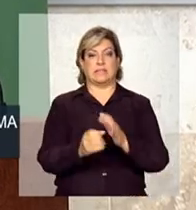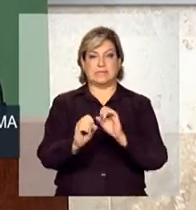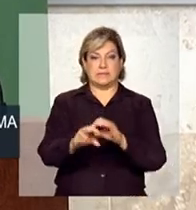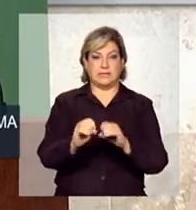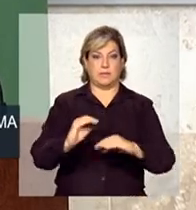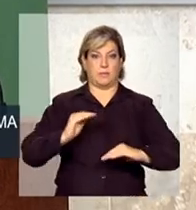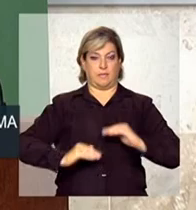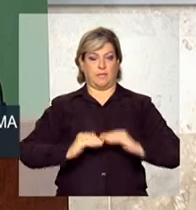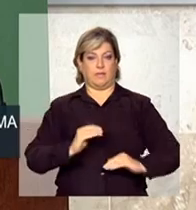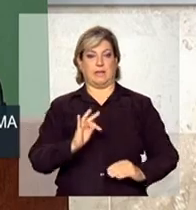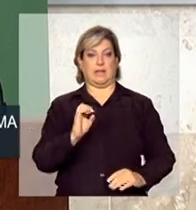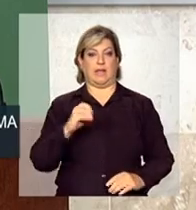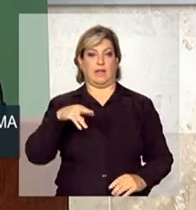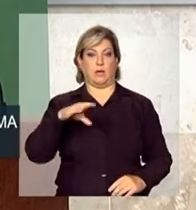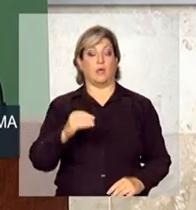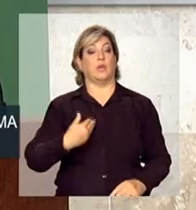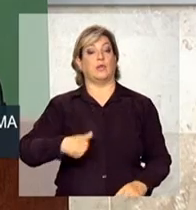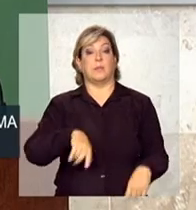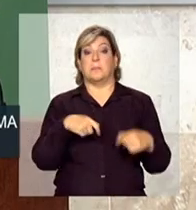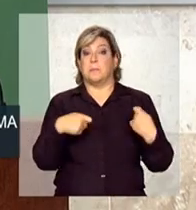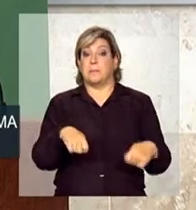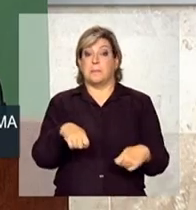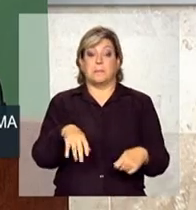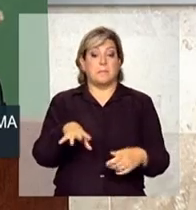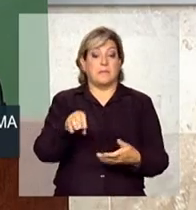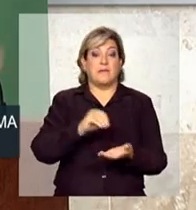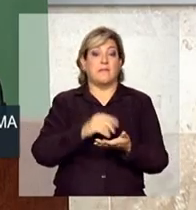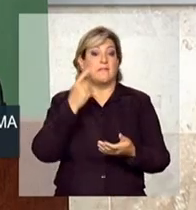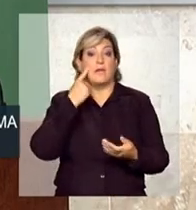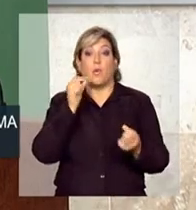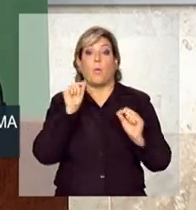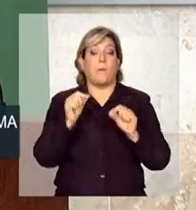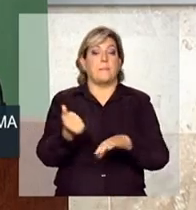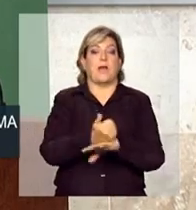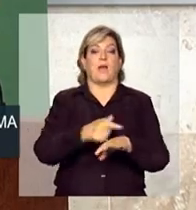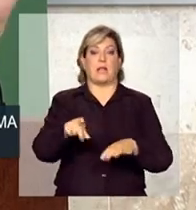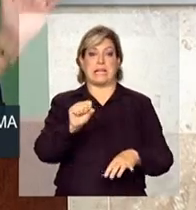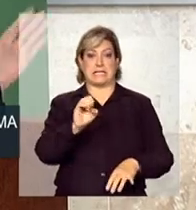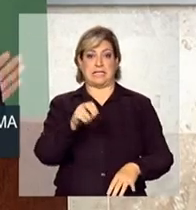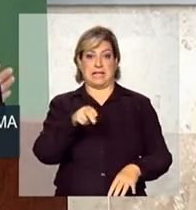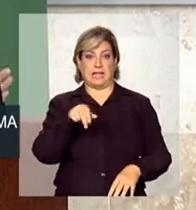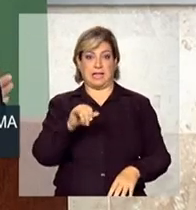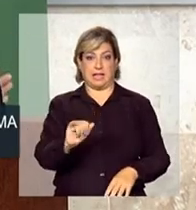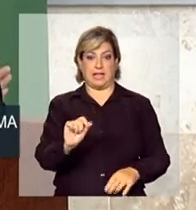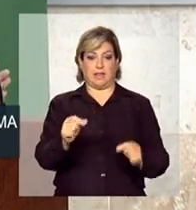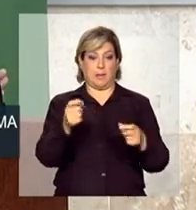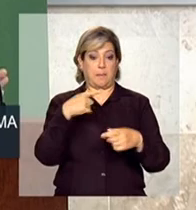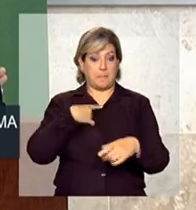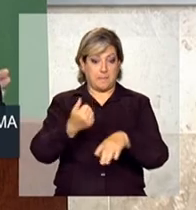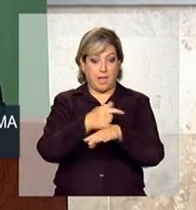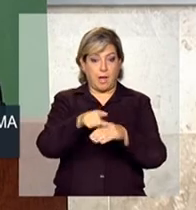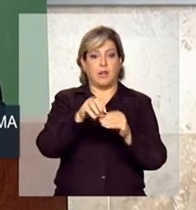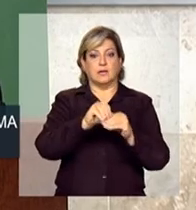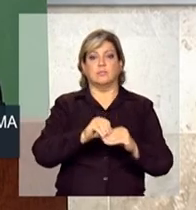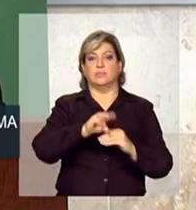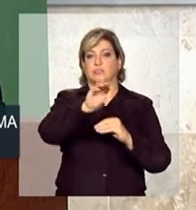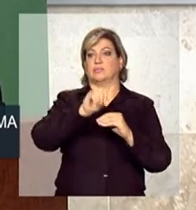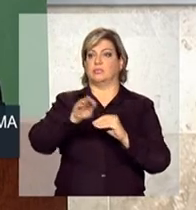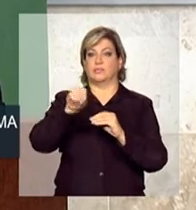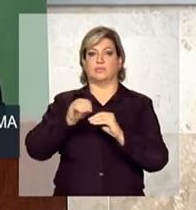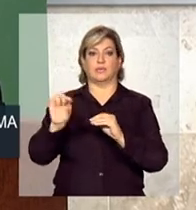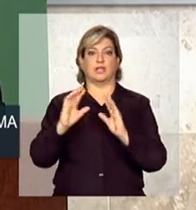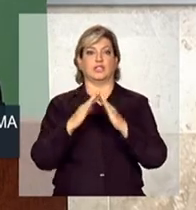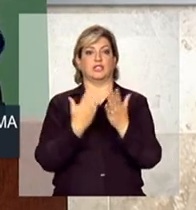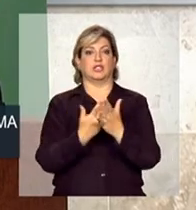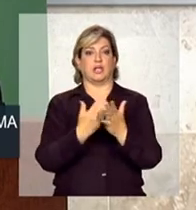técnico, nós temos de pegar o que há de melhor no Senai, por exemplo, e estender para as escolas técnicas do nosso